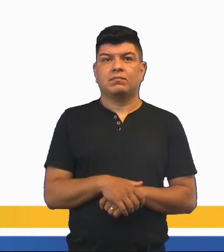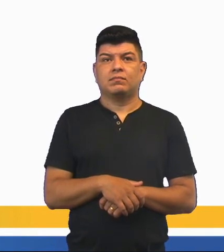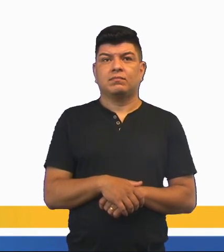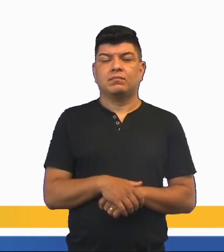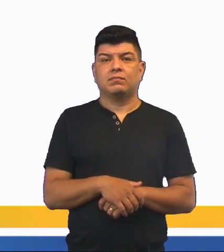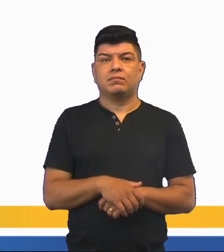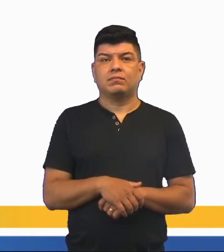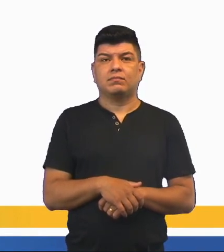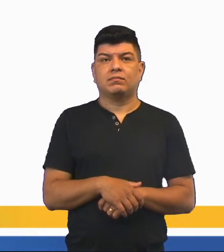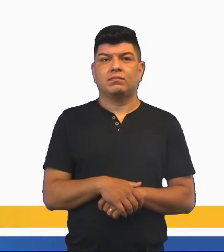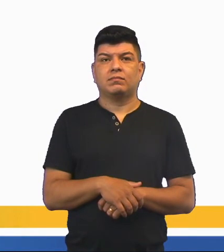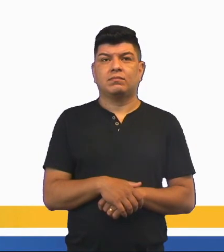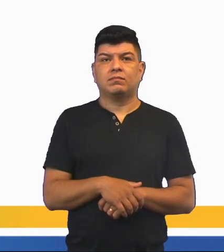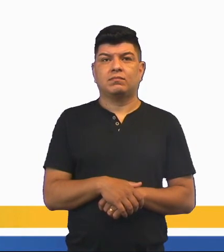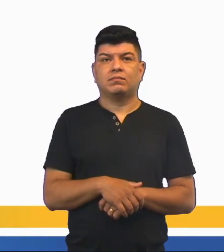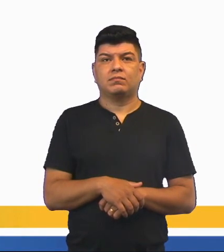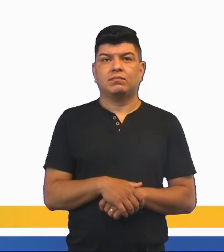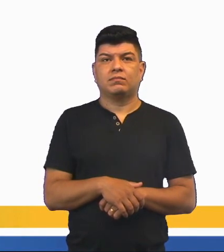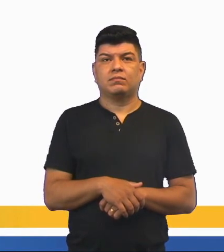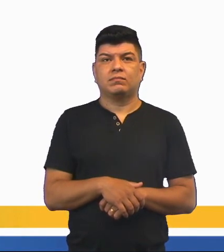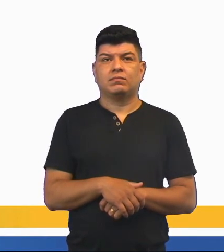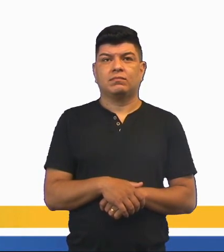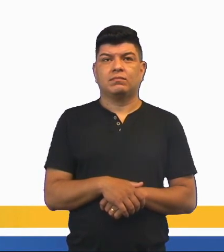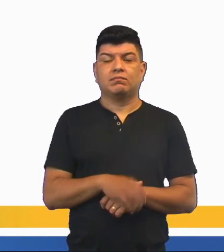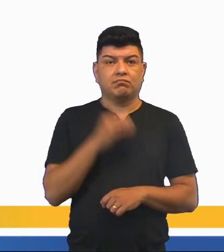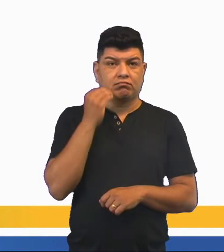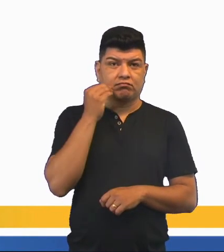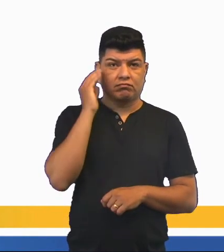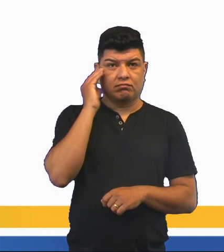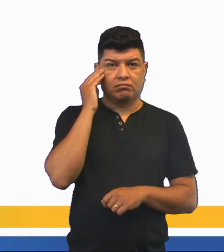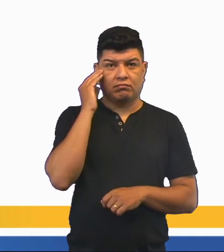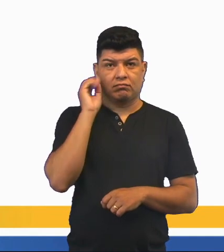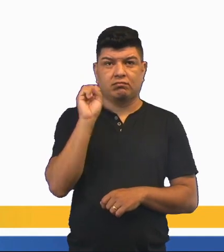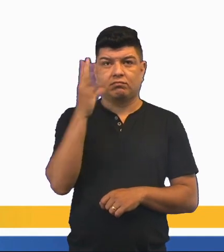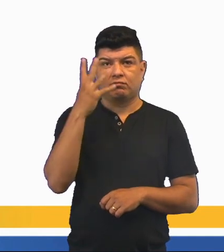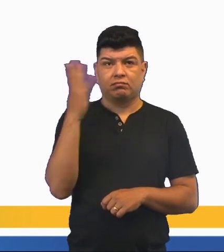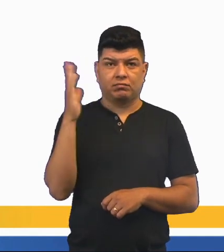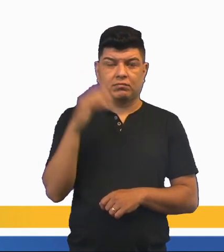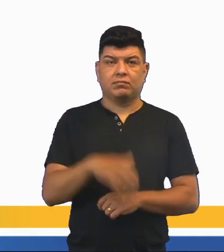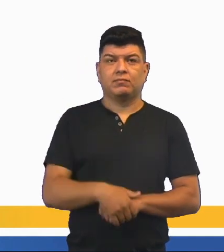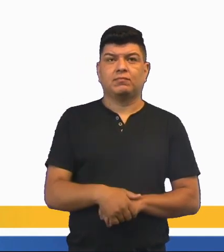Observaram? Vão tentando entender o que está acontecendo.